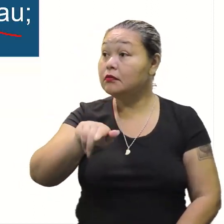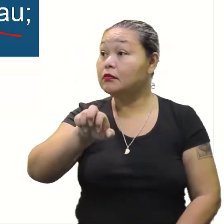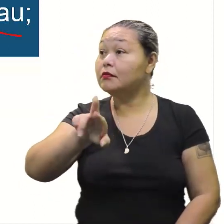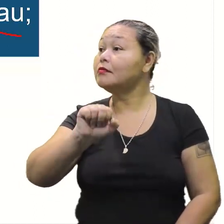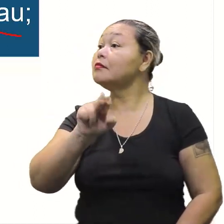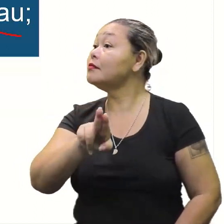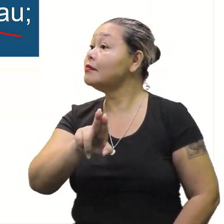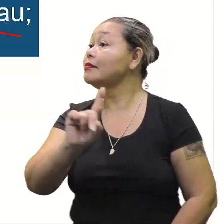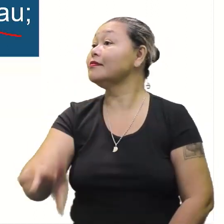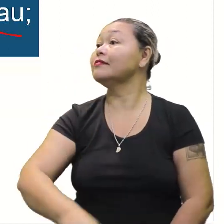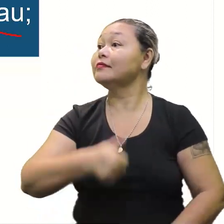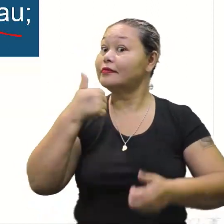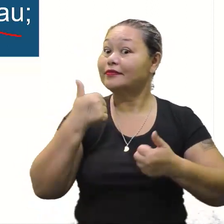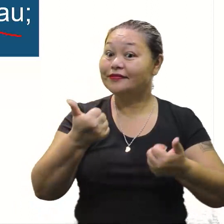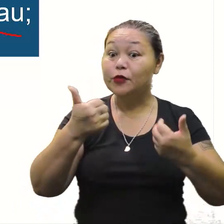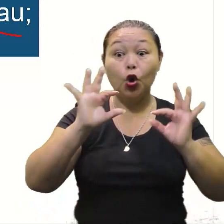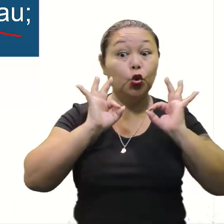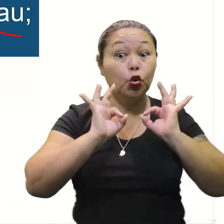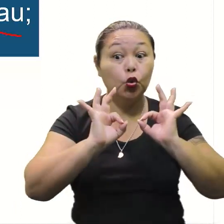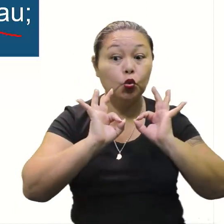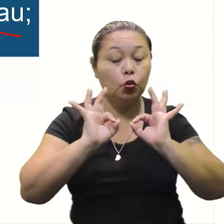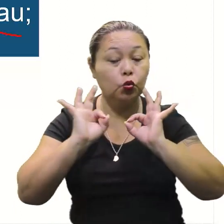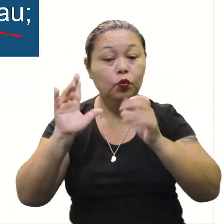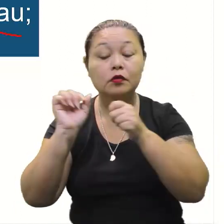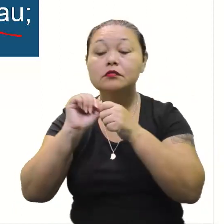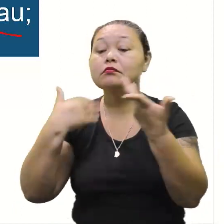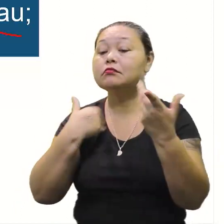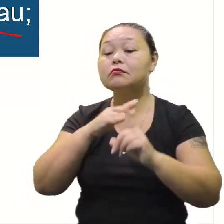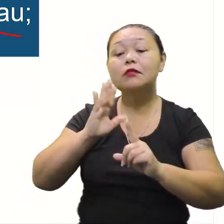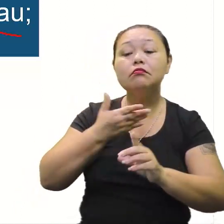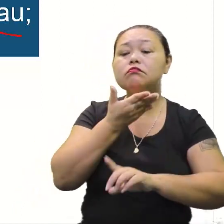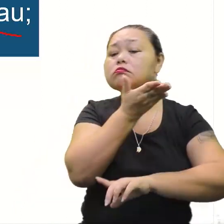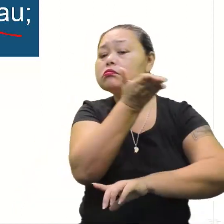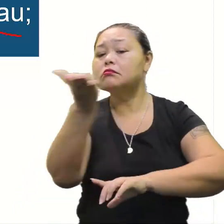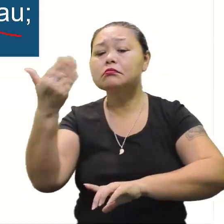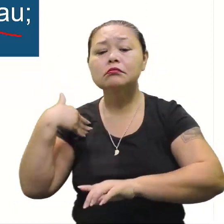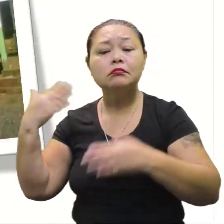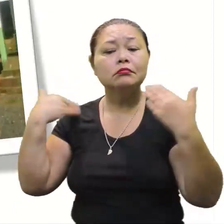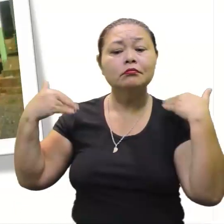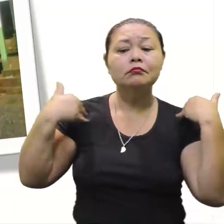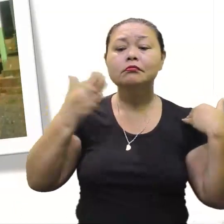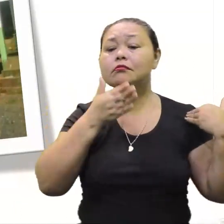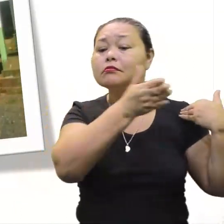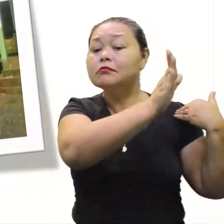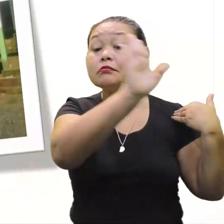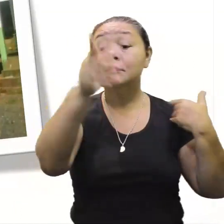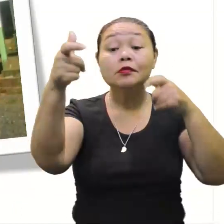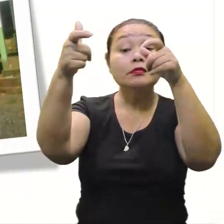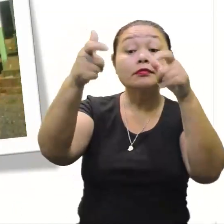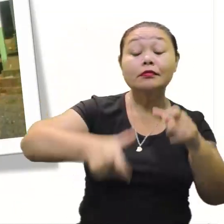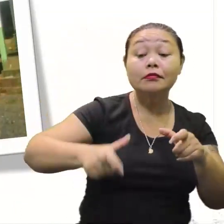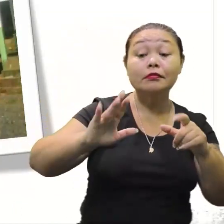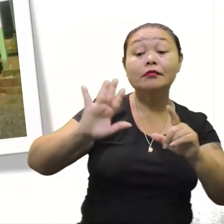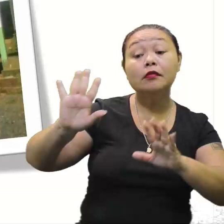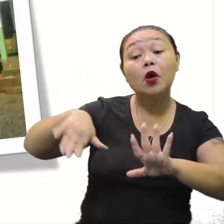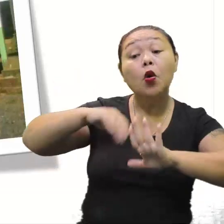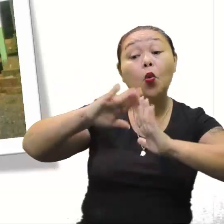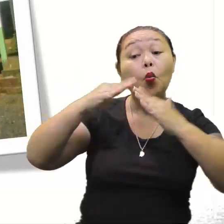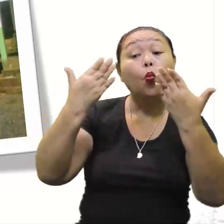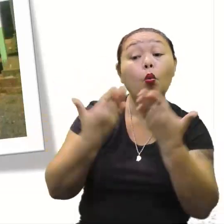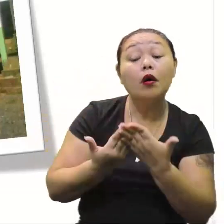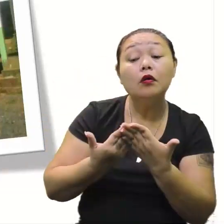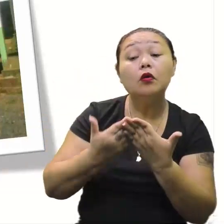Top, top, top! E claro que nós temos o passeio do dia, né? O passeio do dia e a gente vai onde hoje? Qual é a